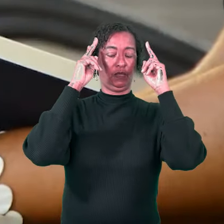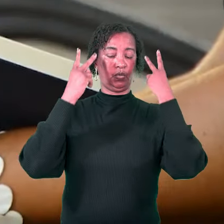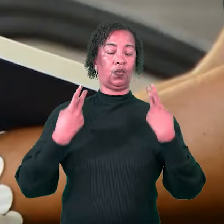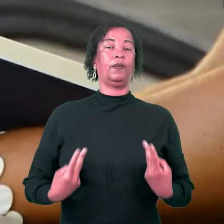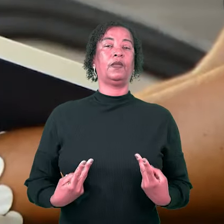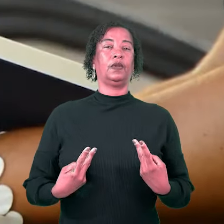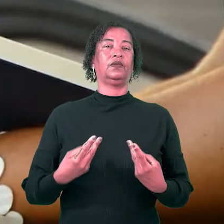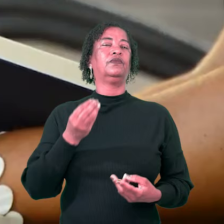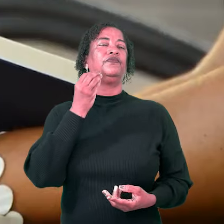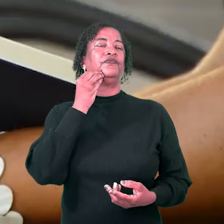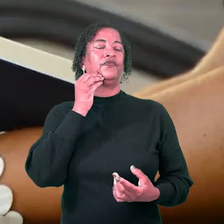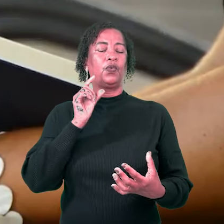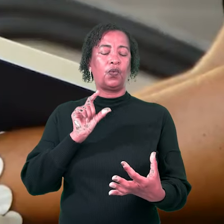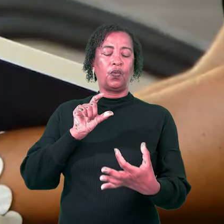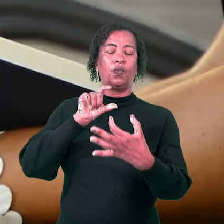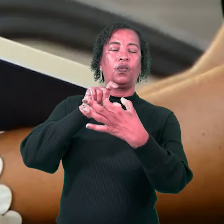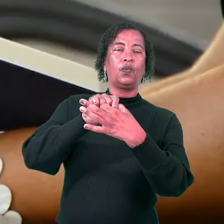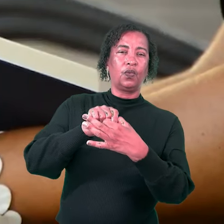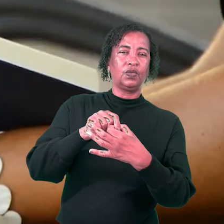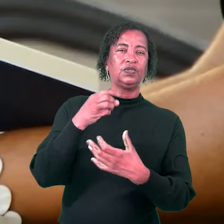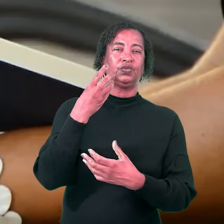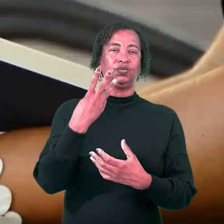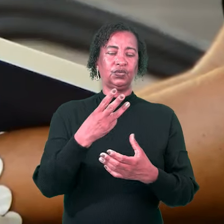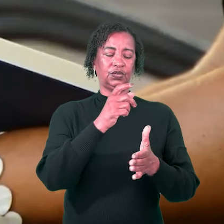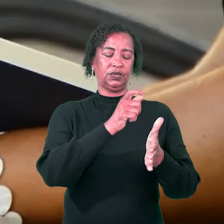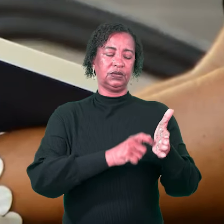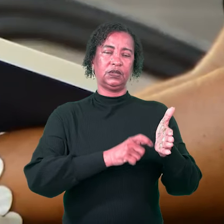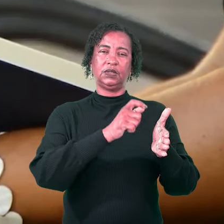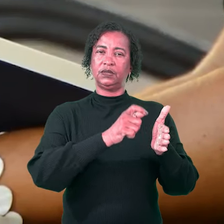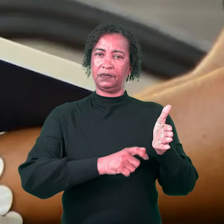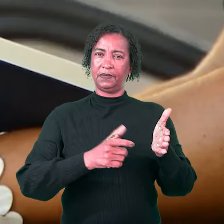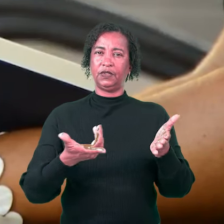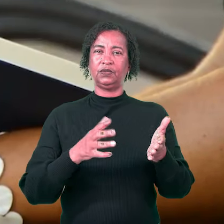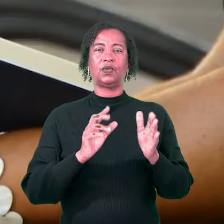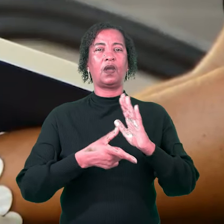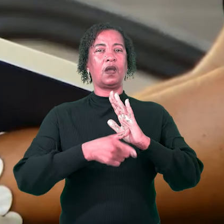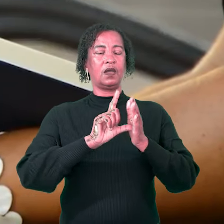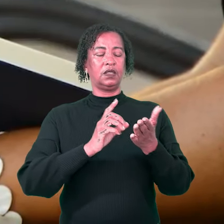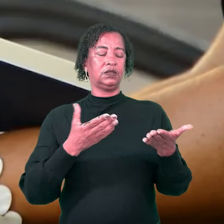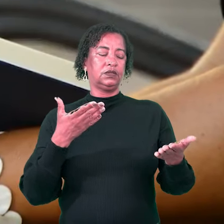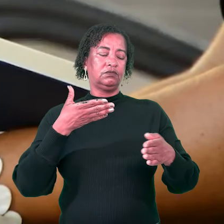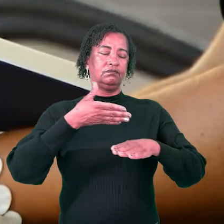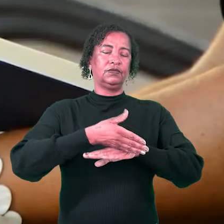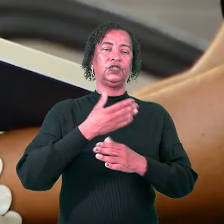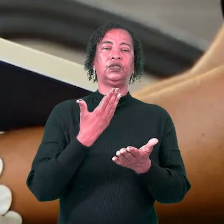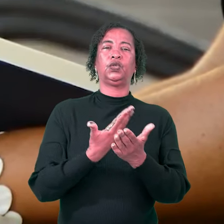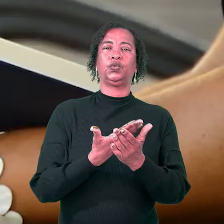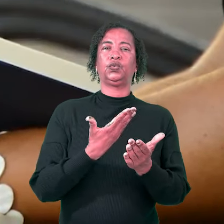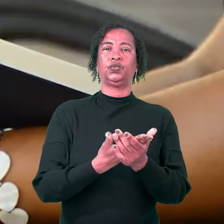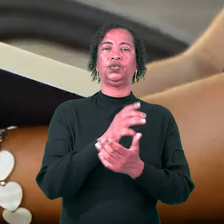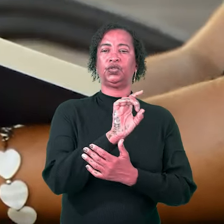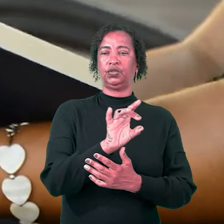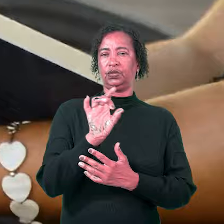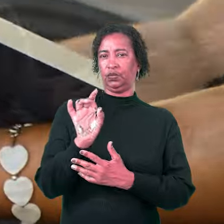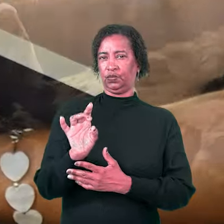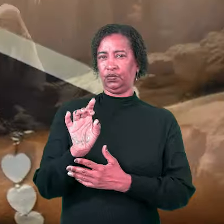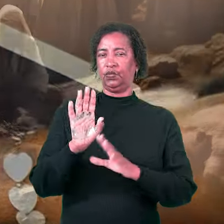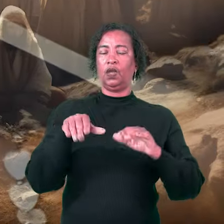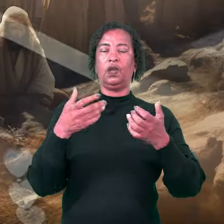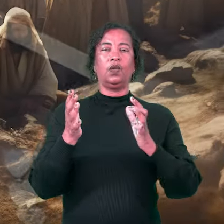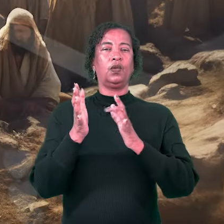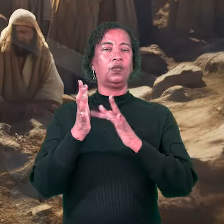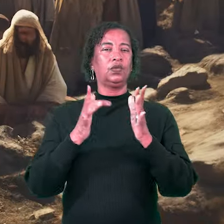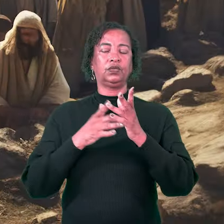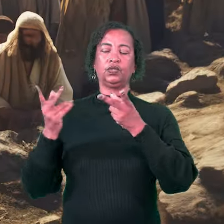analisar um pouco o contexto desses três capítulos antes de entrarmos no estudo deles propriamente dito. Quando